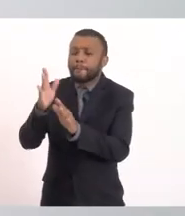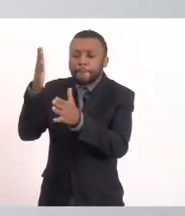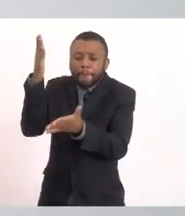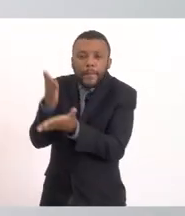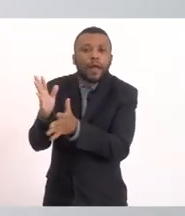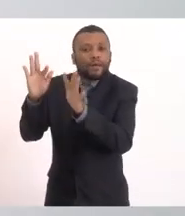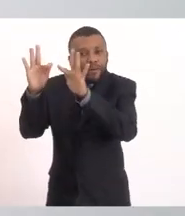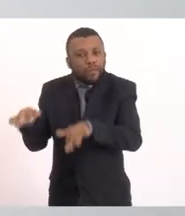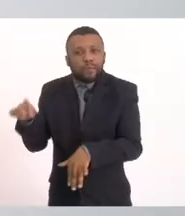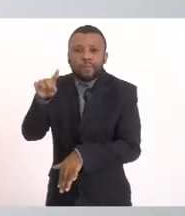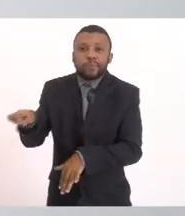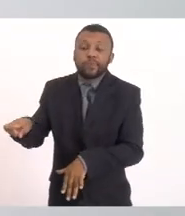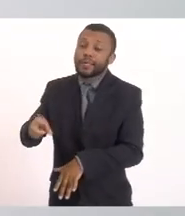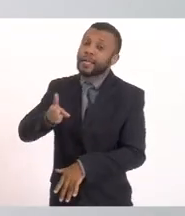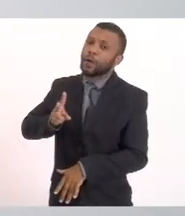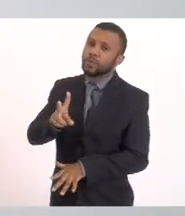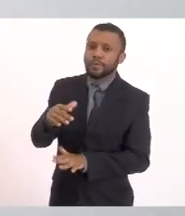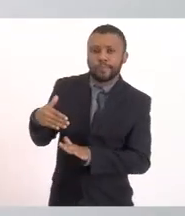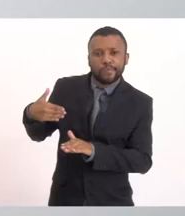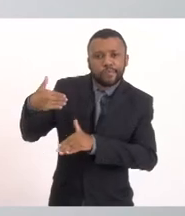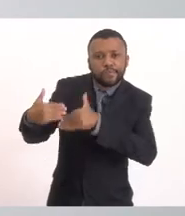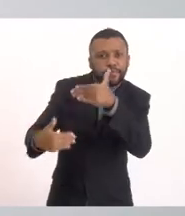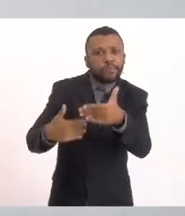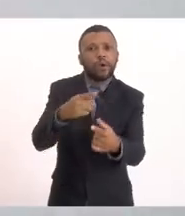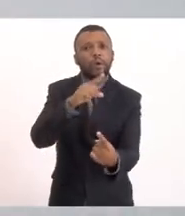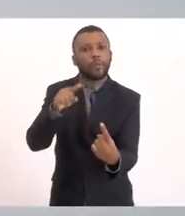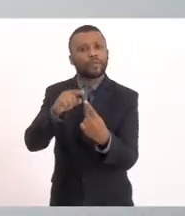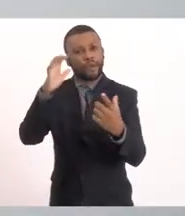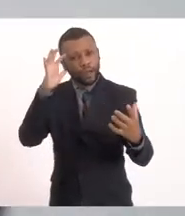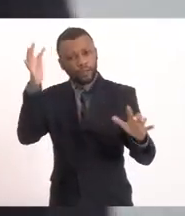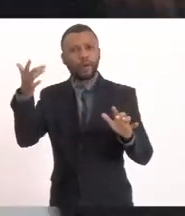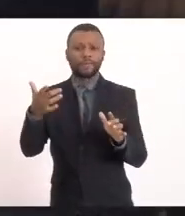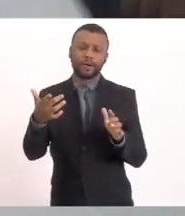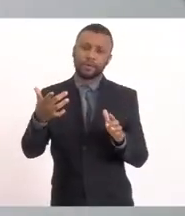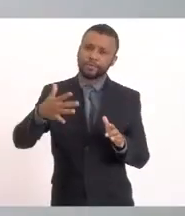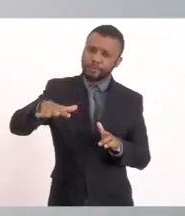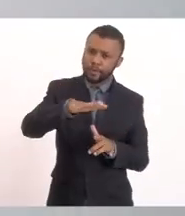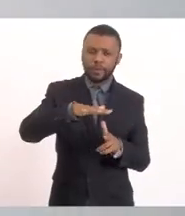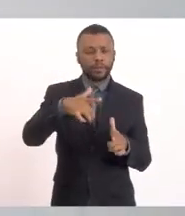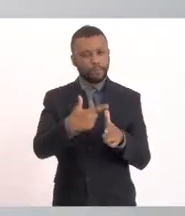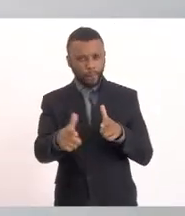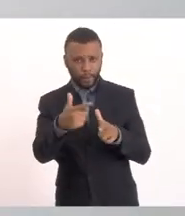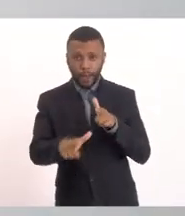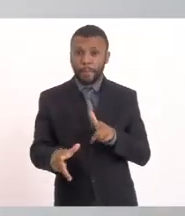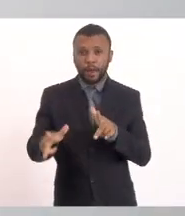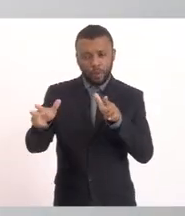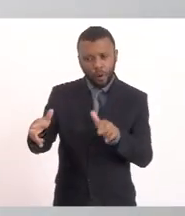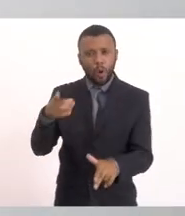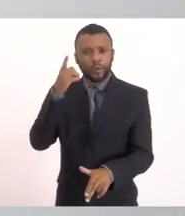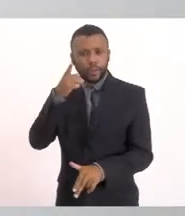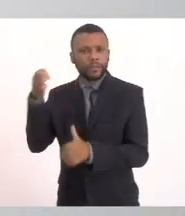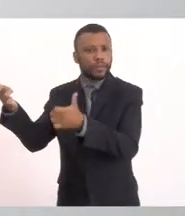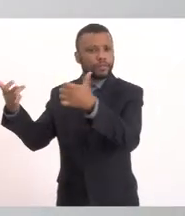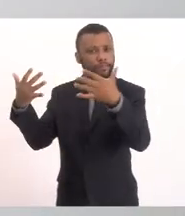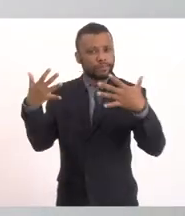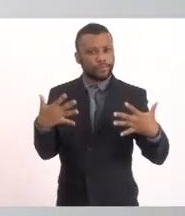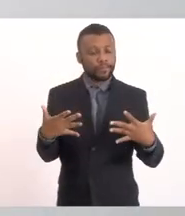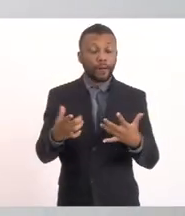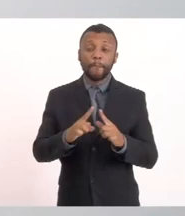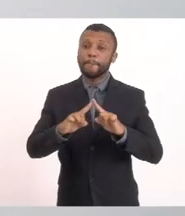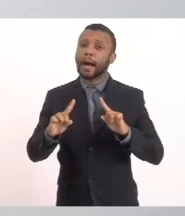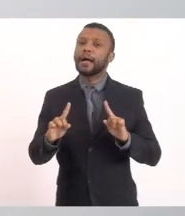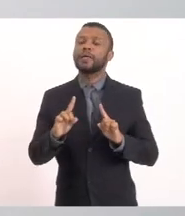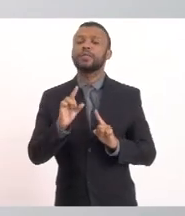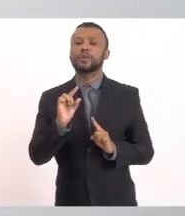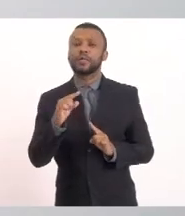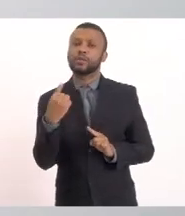processo Que resolva a situação Como o deputado também colocou Mas independente disso Nós temos